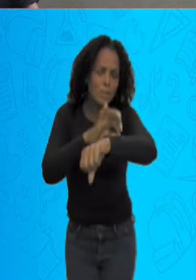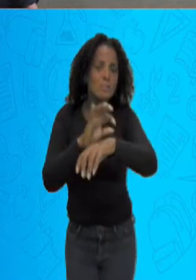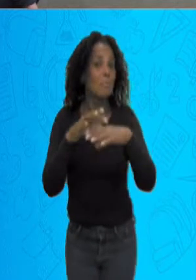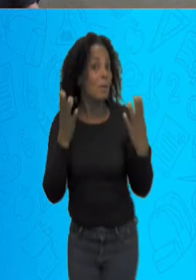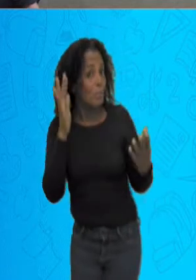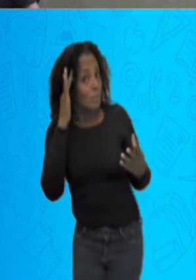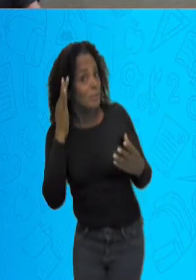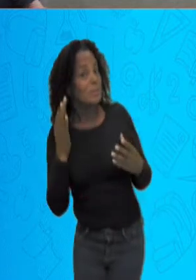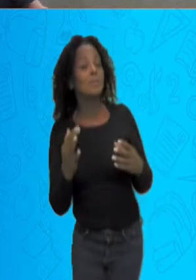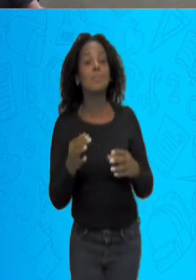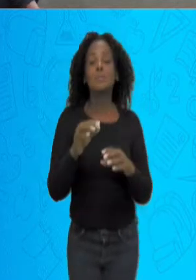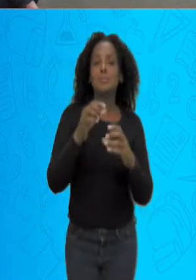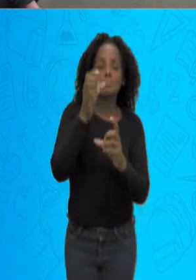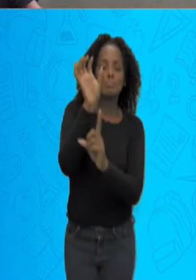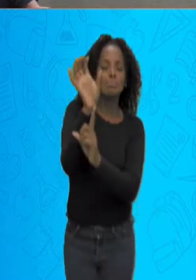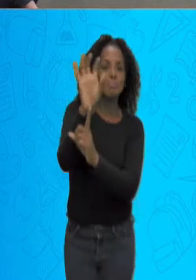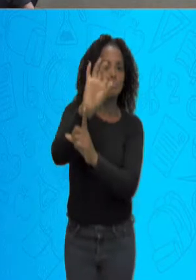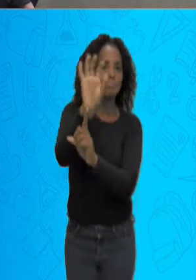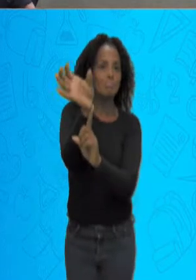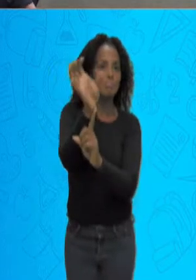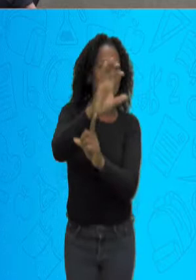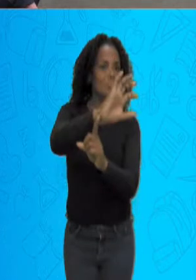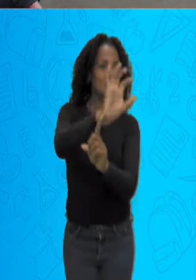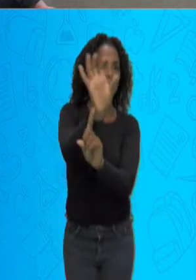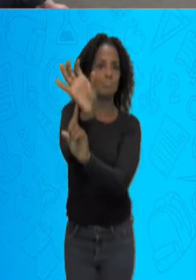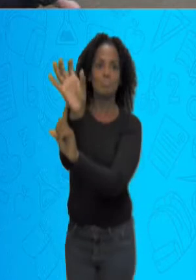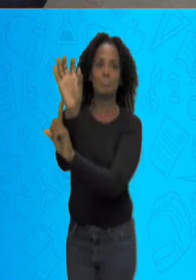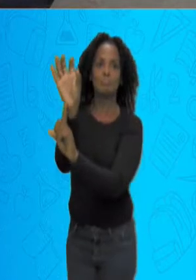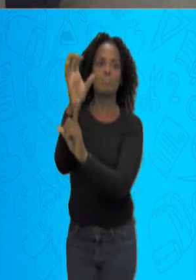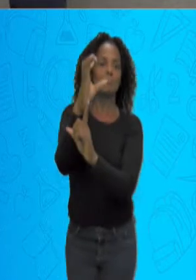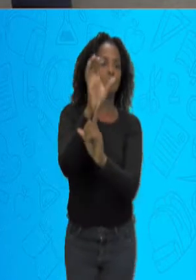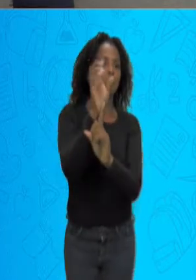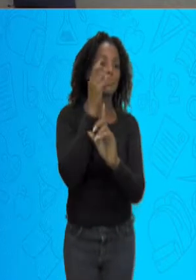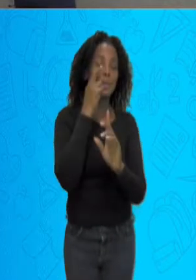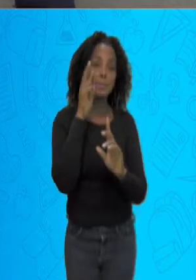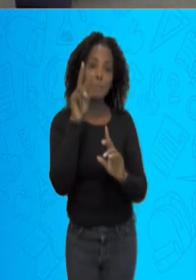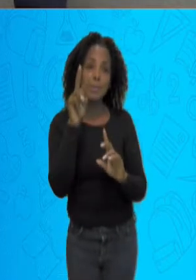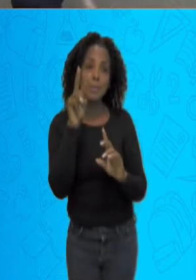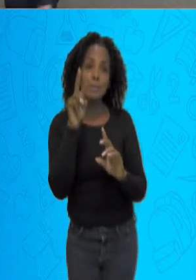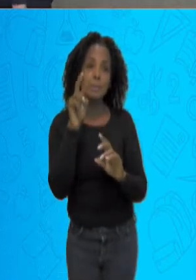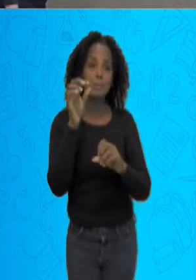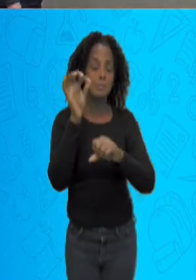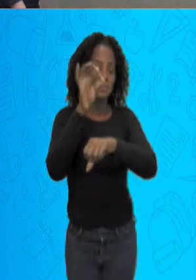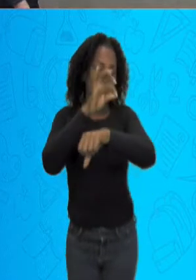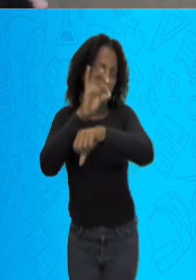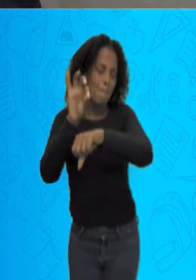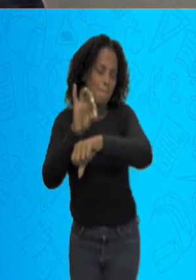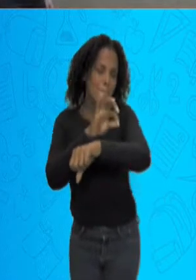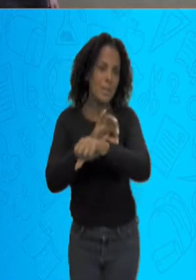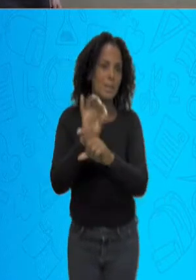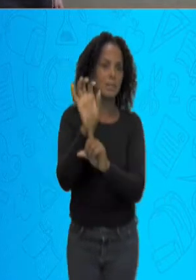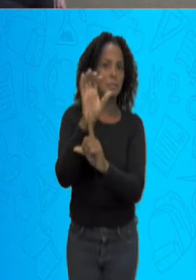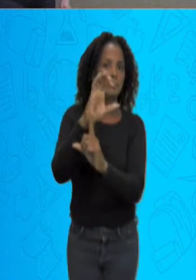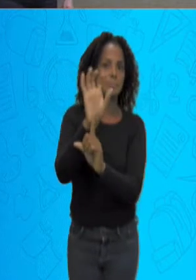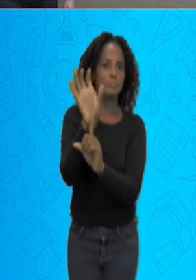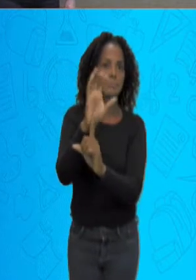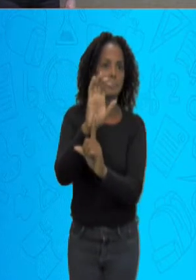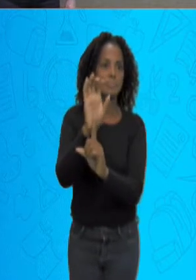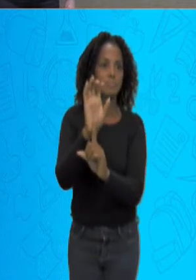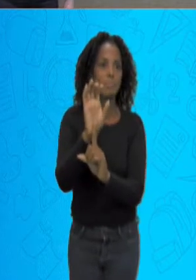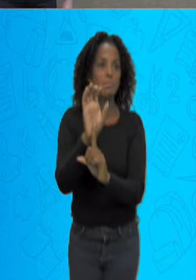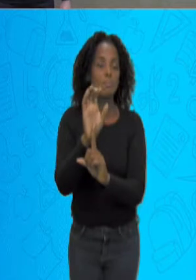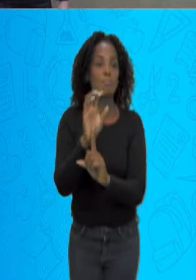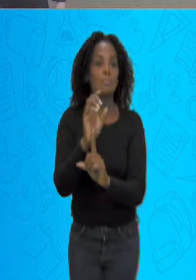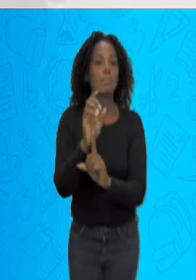No girassol, que despertou no jardim. Está vendo aqui, ó? As abelhas no girassol. Nós, hoje,